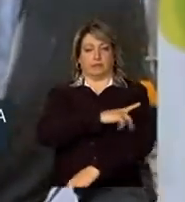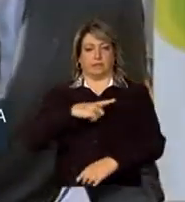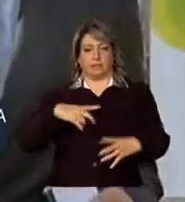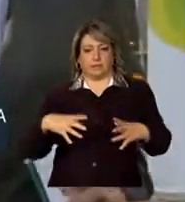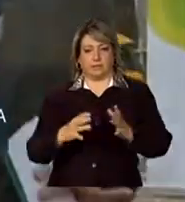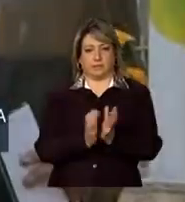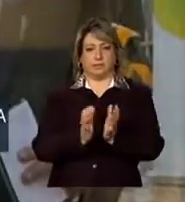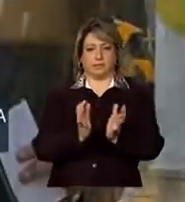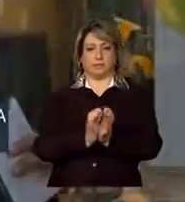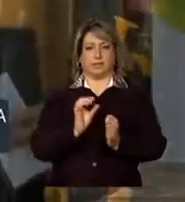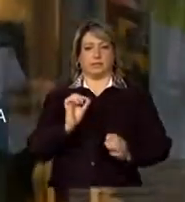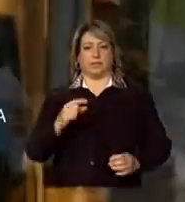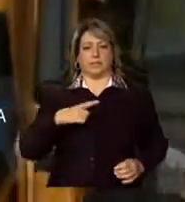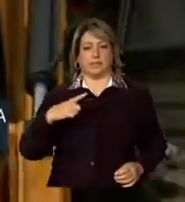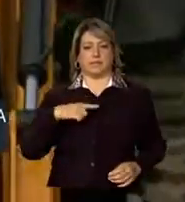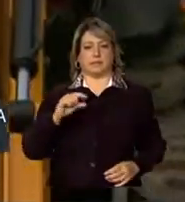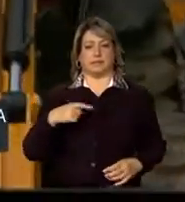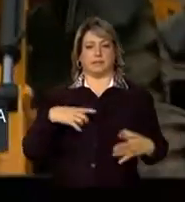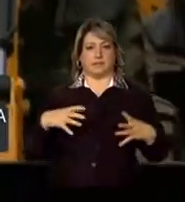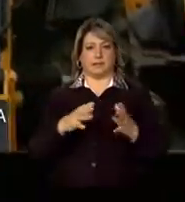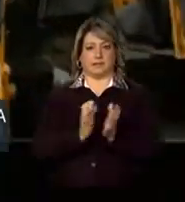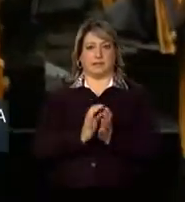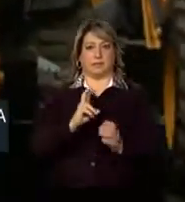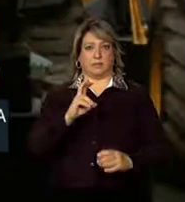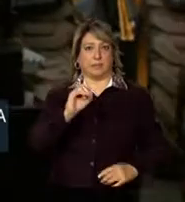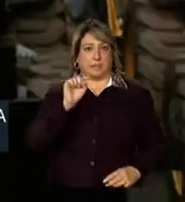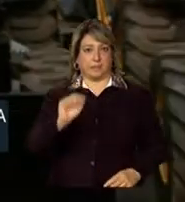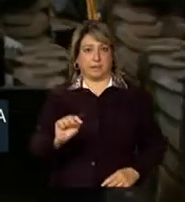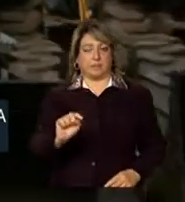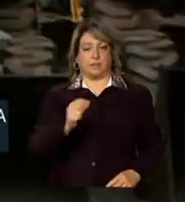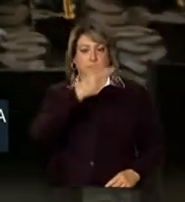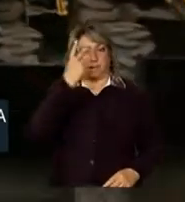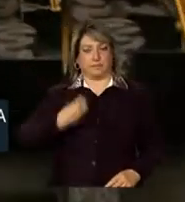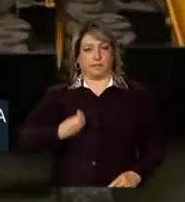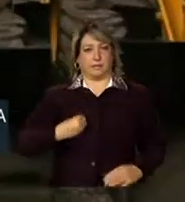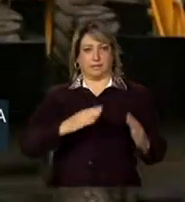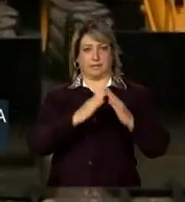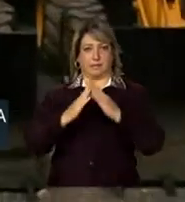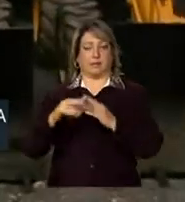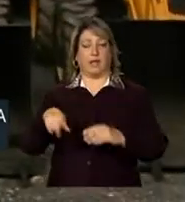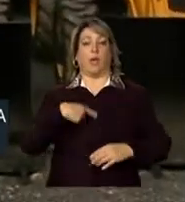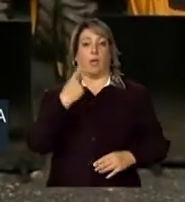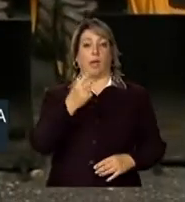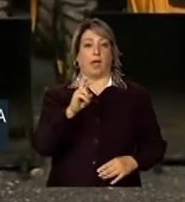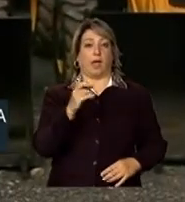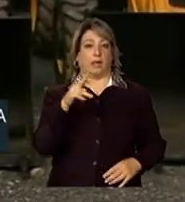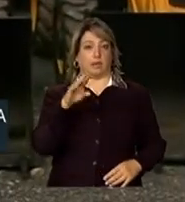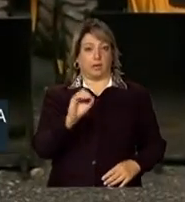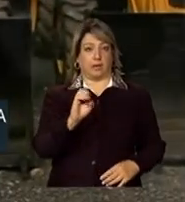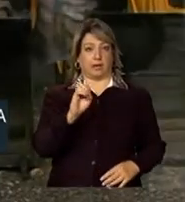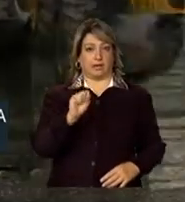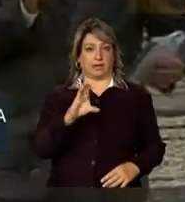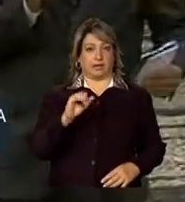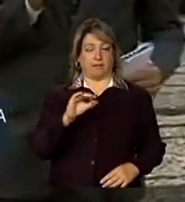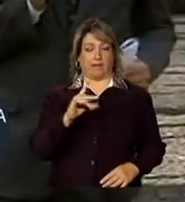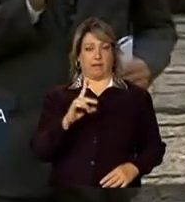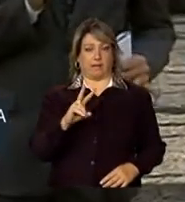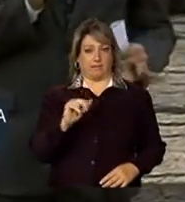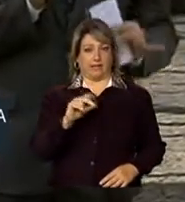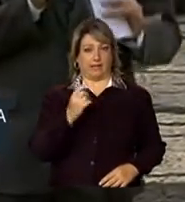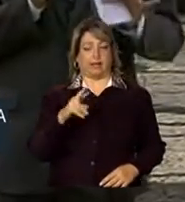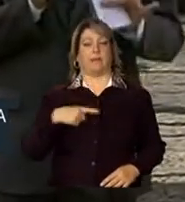humano e que tenham até 50 mil habitantes. Vai ser uma retroescavadeira para cada município. A